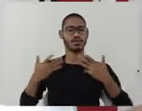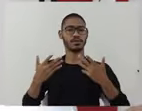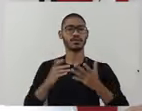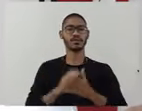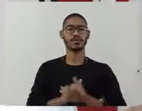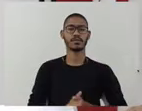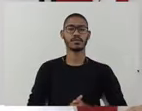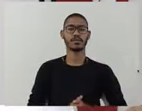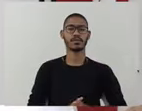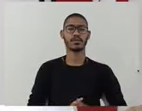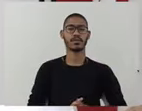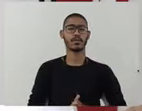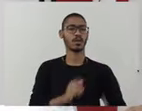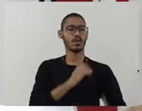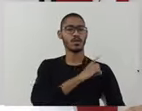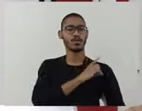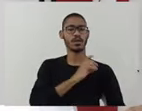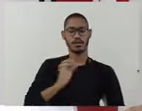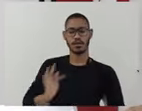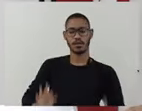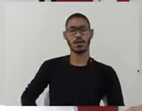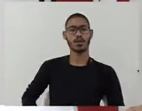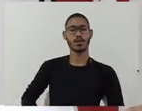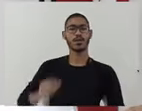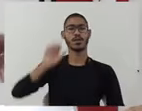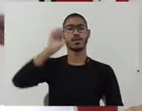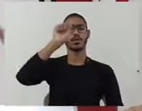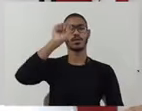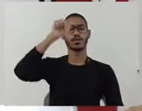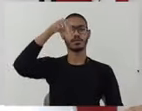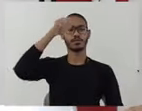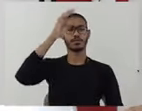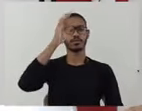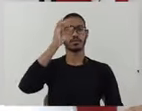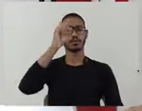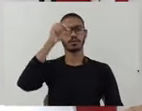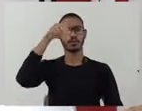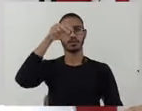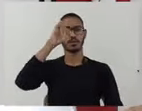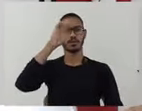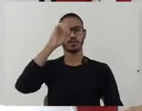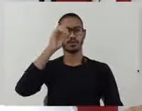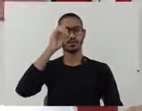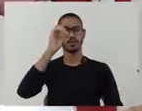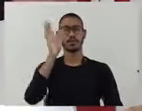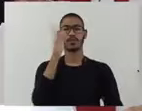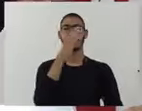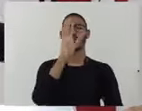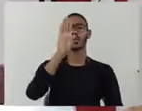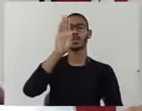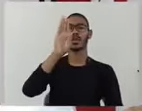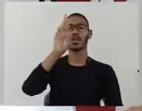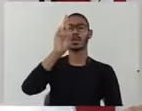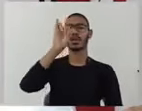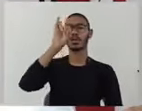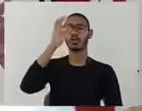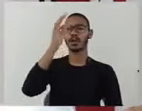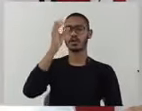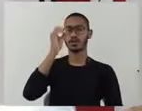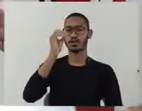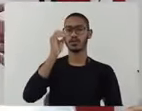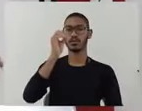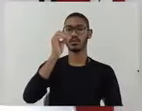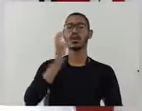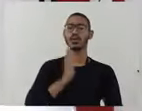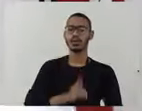nos domínios de Itapetinga. Como sempre falei, com pandemia ou sem pandemia, o cara está aqui. O cara está